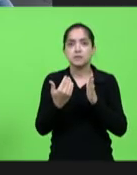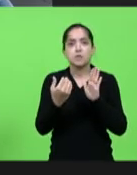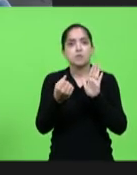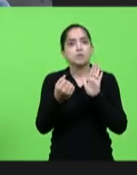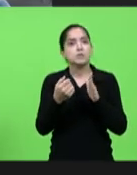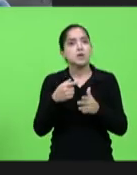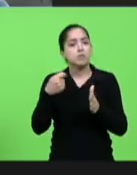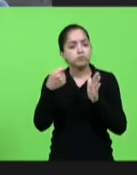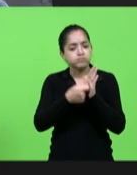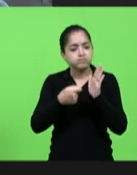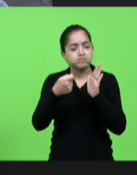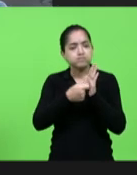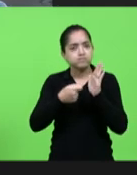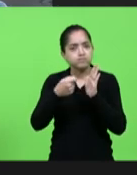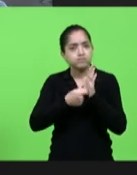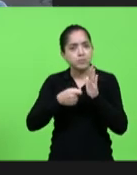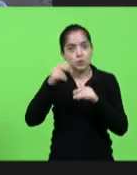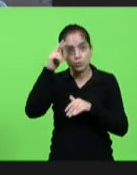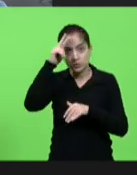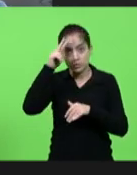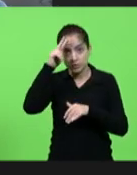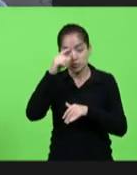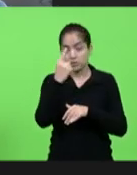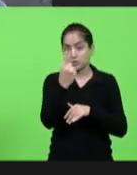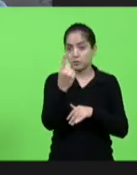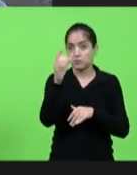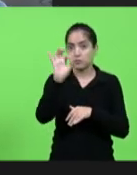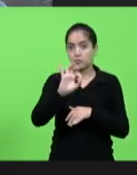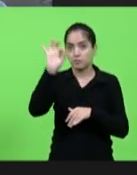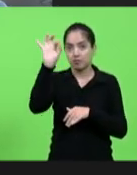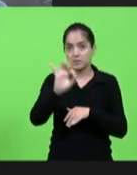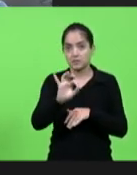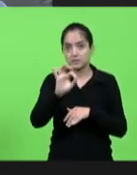por cento né parece um número